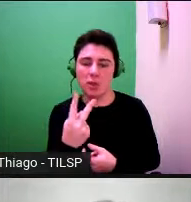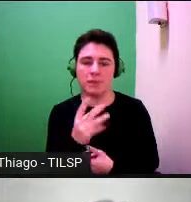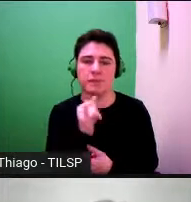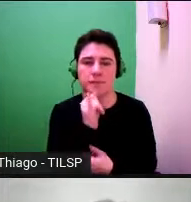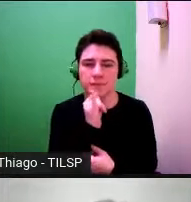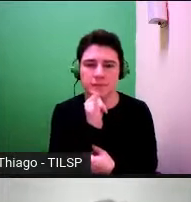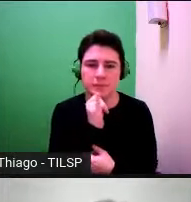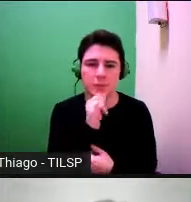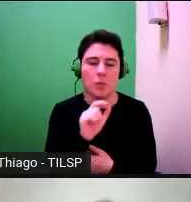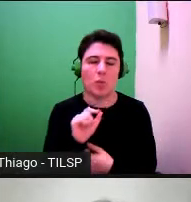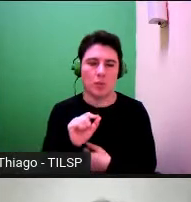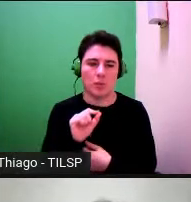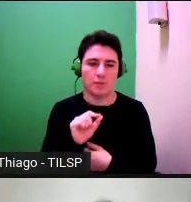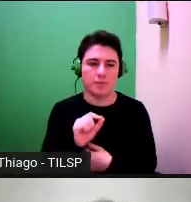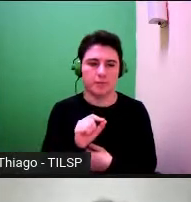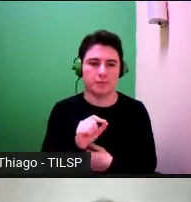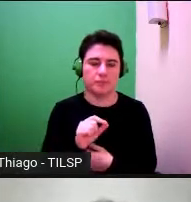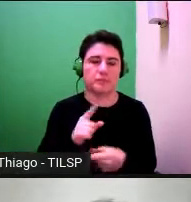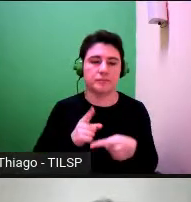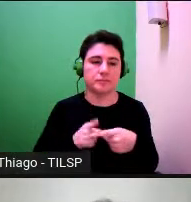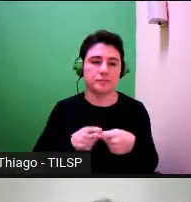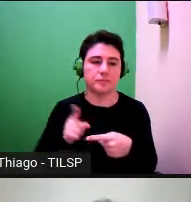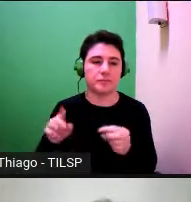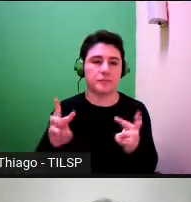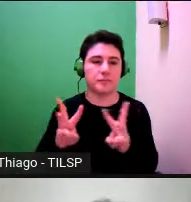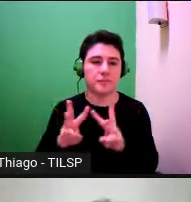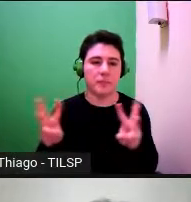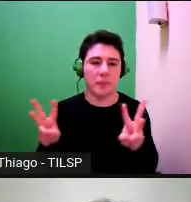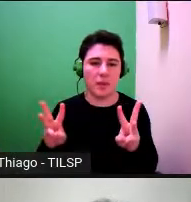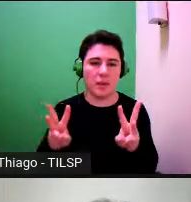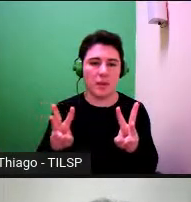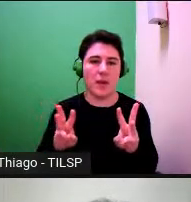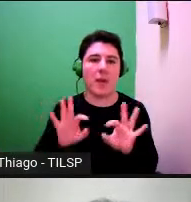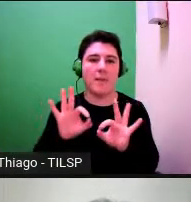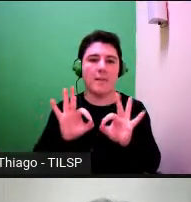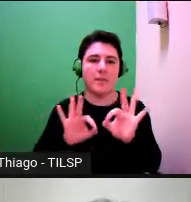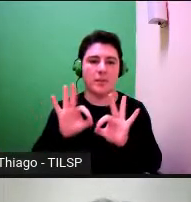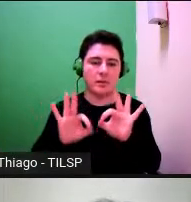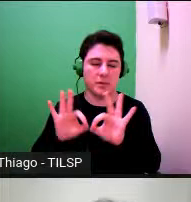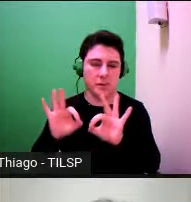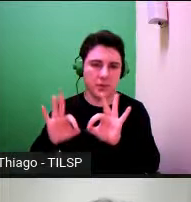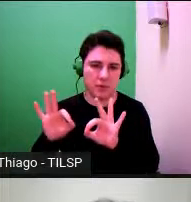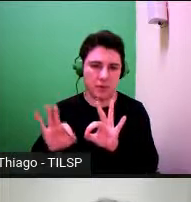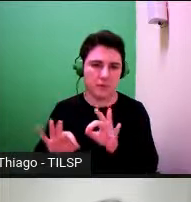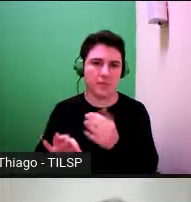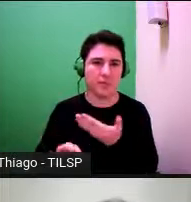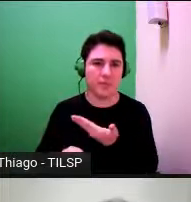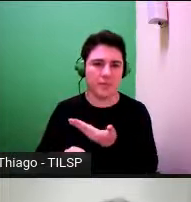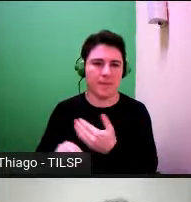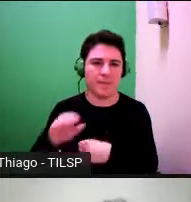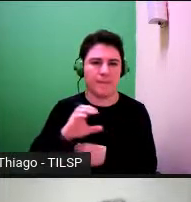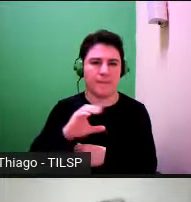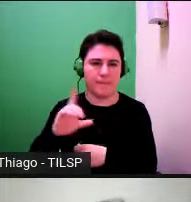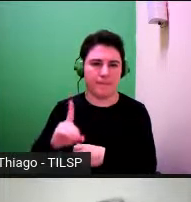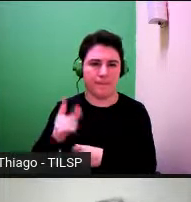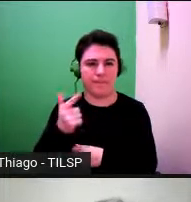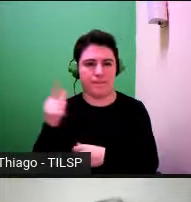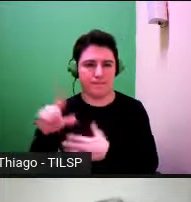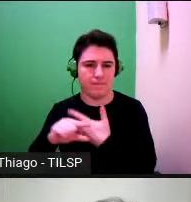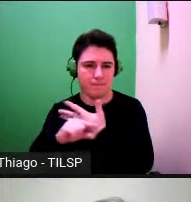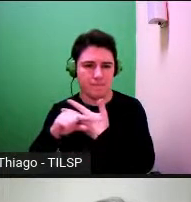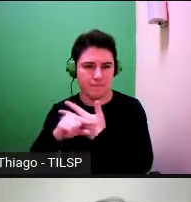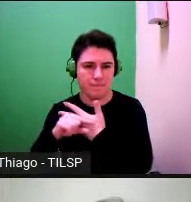retirados do site projeto de promoção de literacia científica que foi coordenado pela Matilde Gonçalves